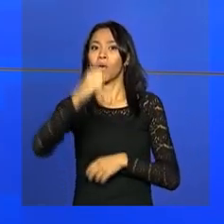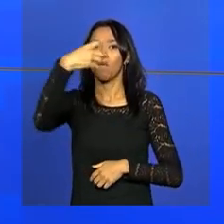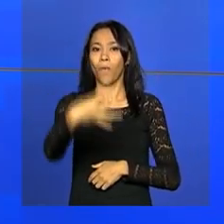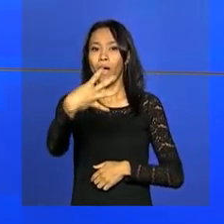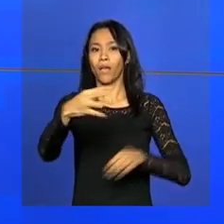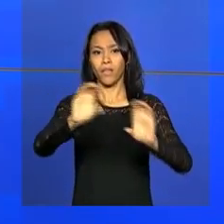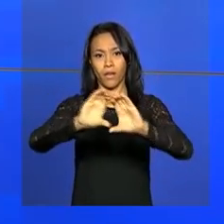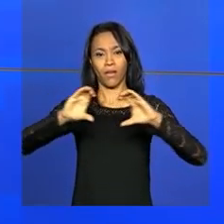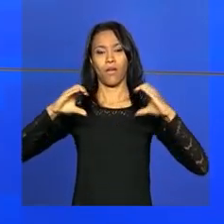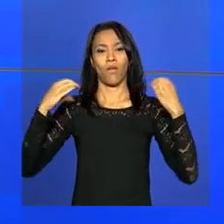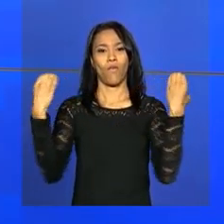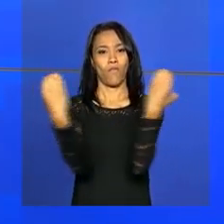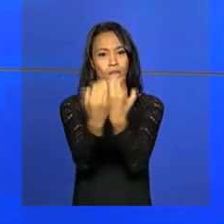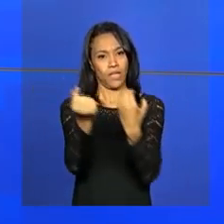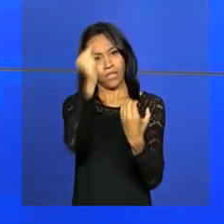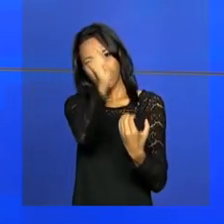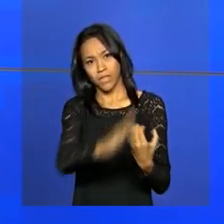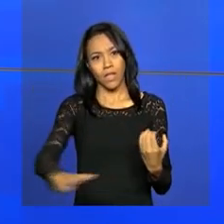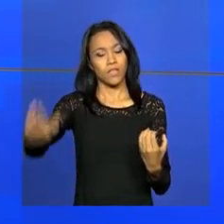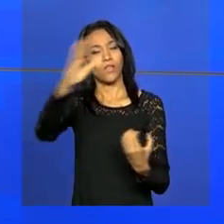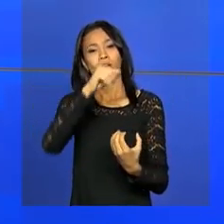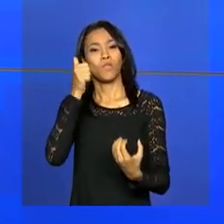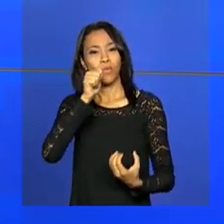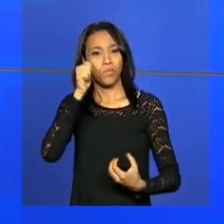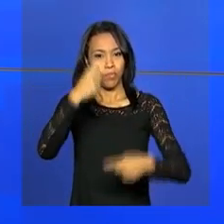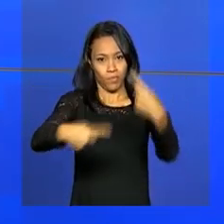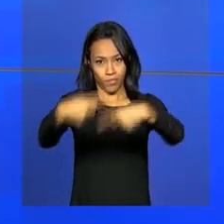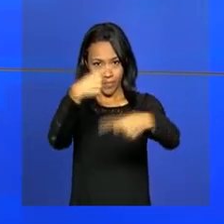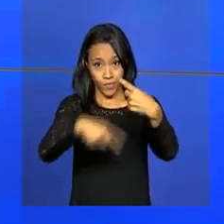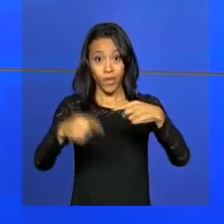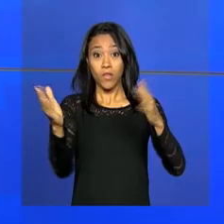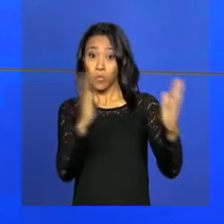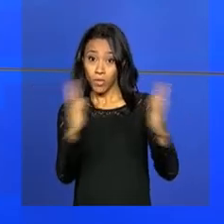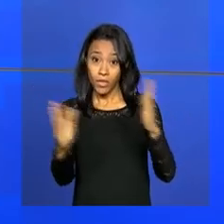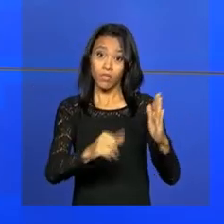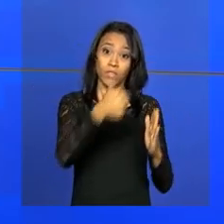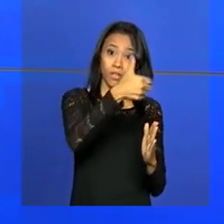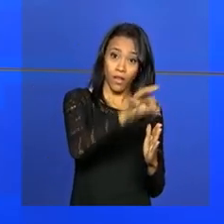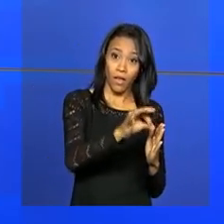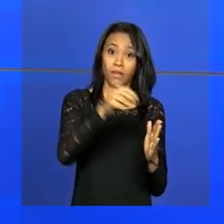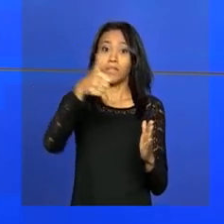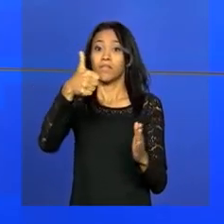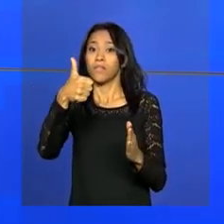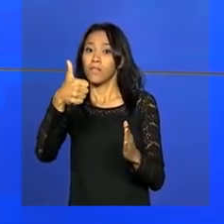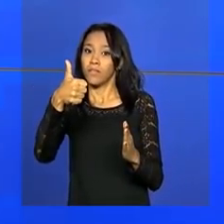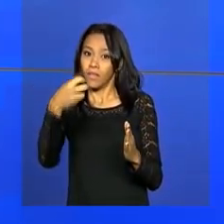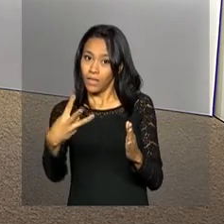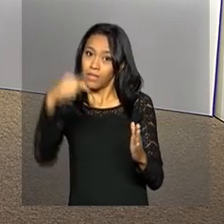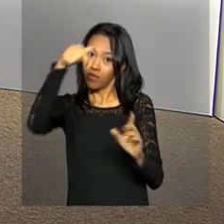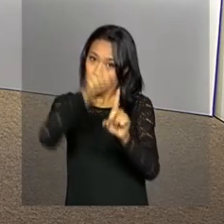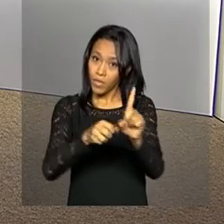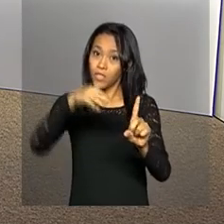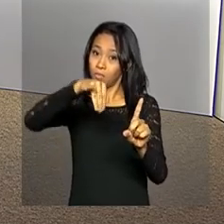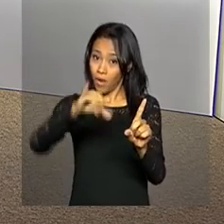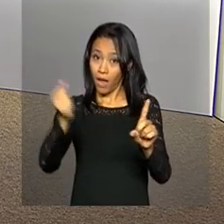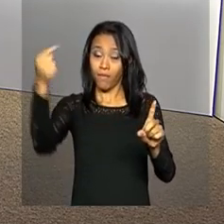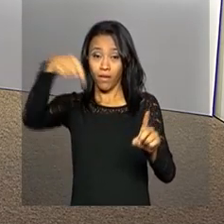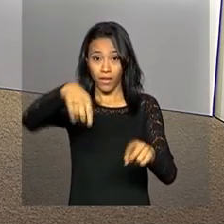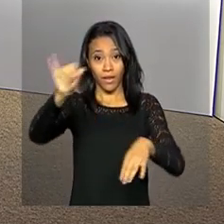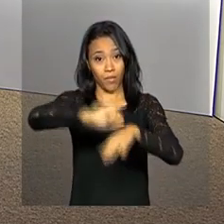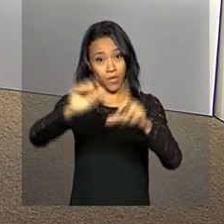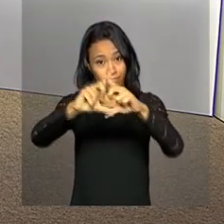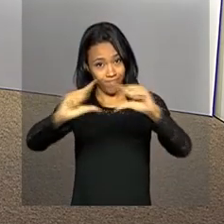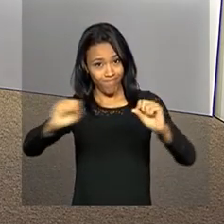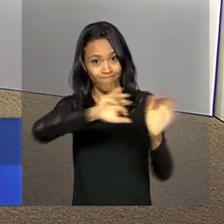Conferência Nacional de Políticas para as Mulheres, que vai ser realizada em maio aqui na capital federal. Nós